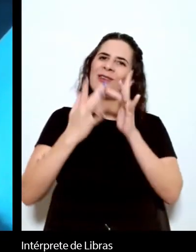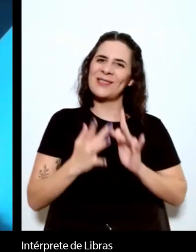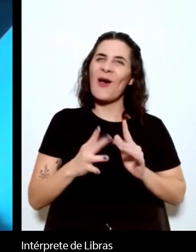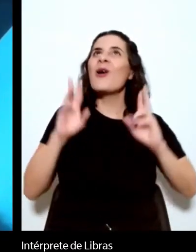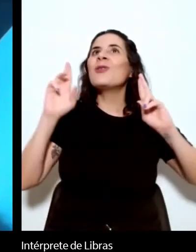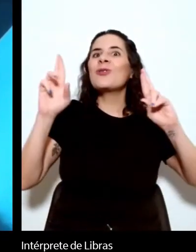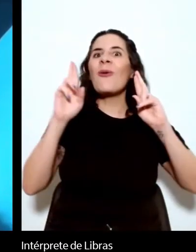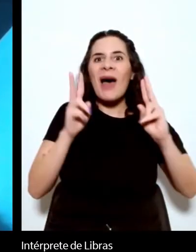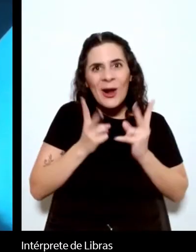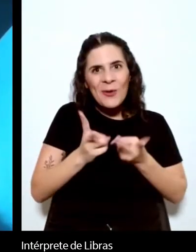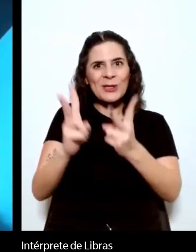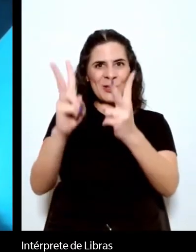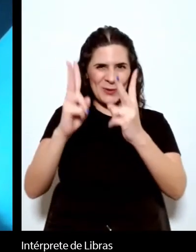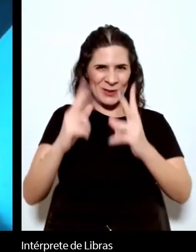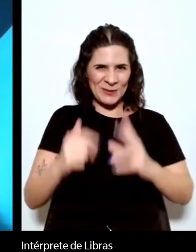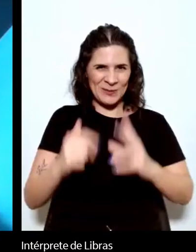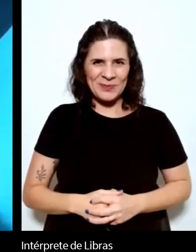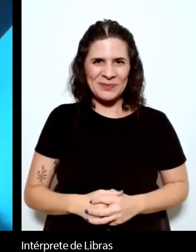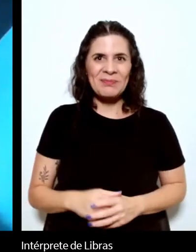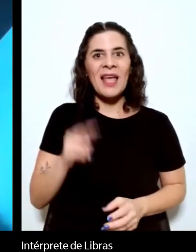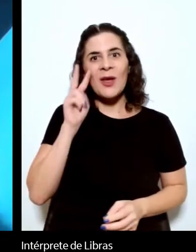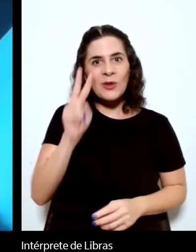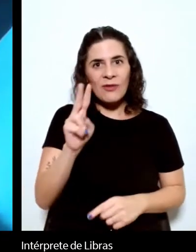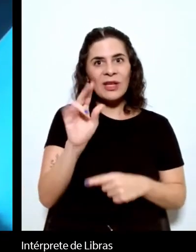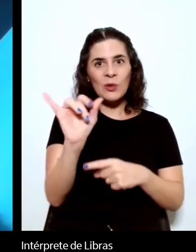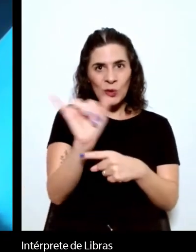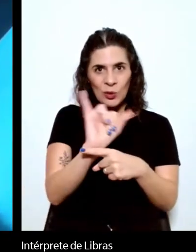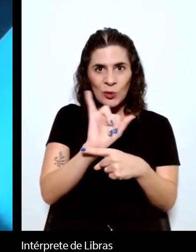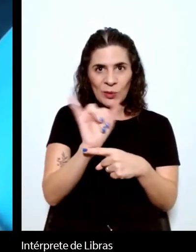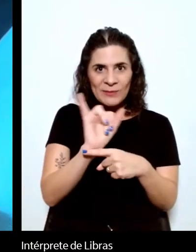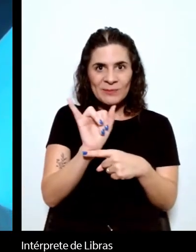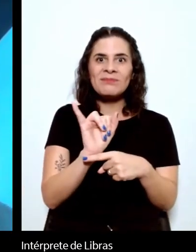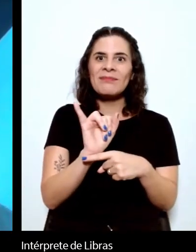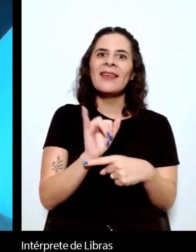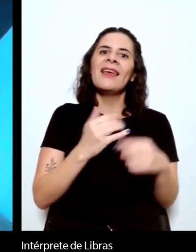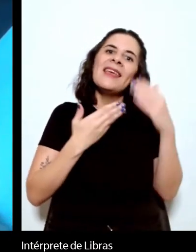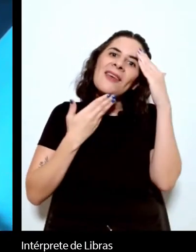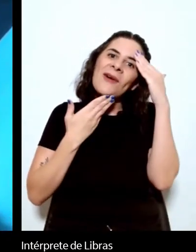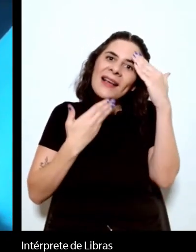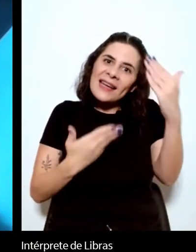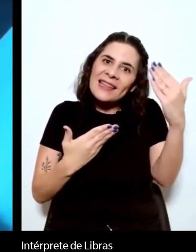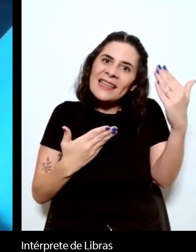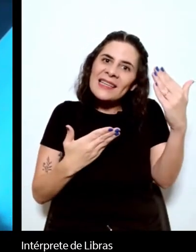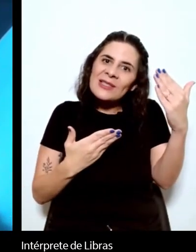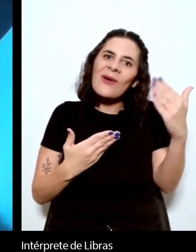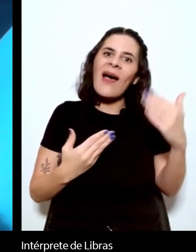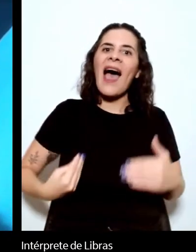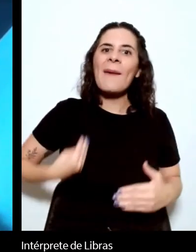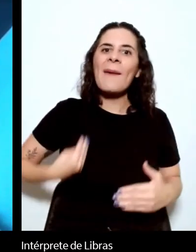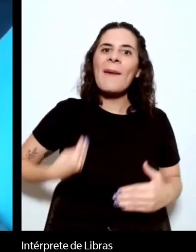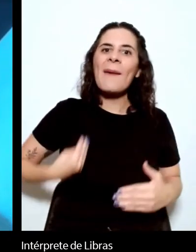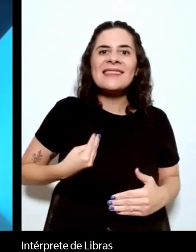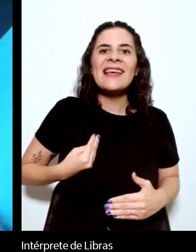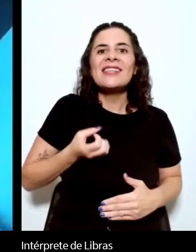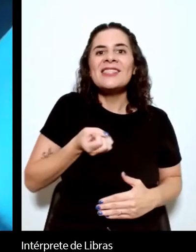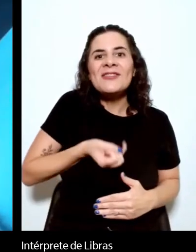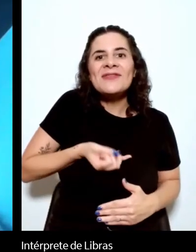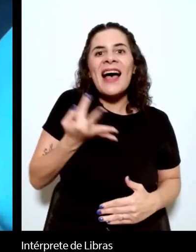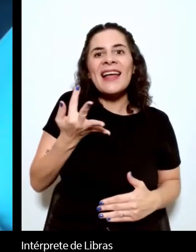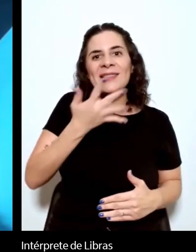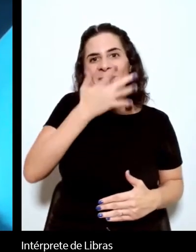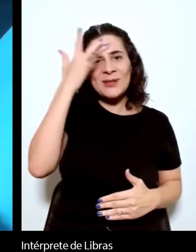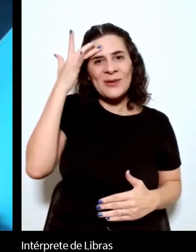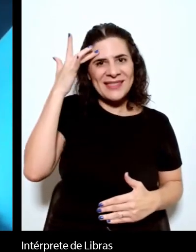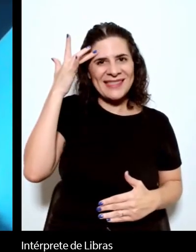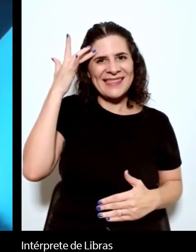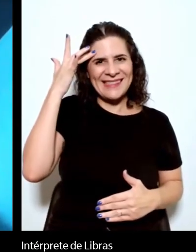mantenha. Eu estou vendo aqui no YouTube e agradeço muito a presença de muitos dos participantes. vejo